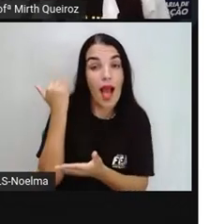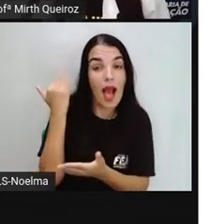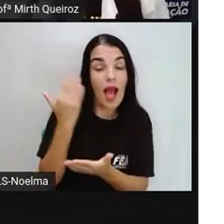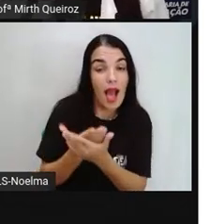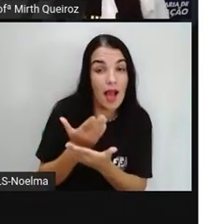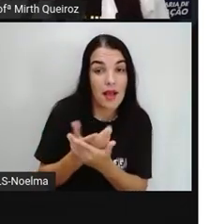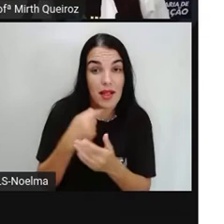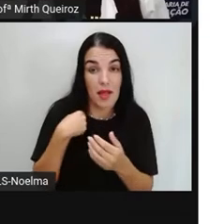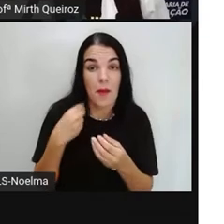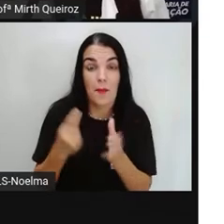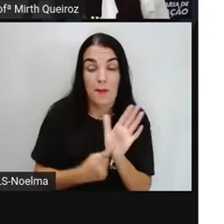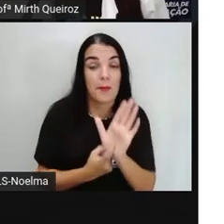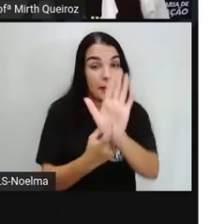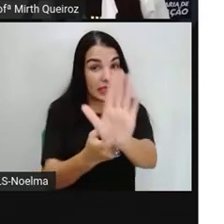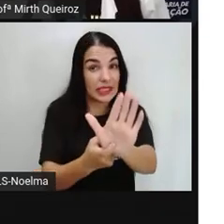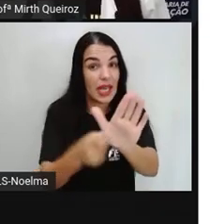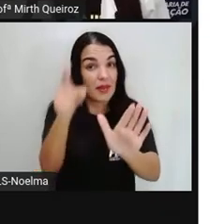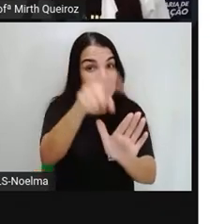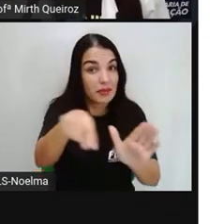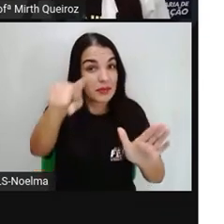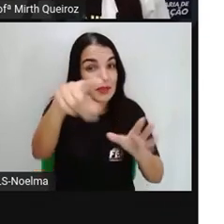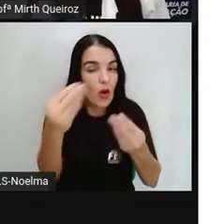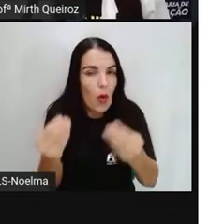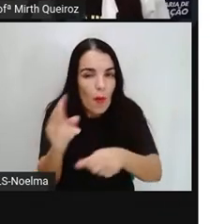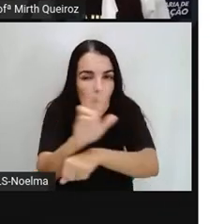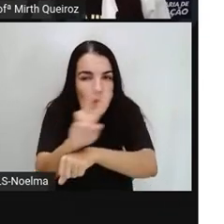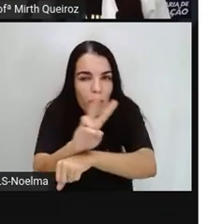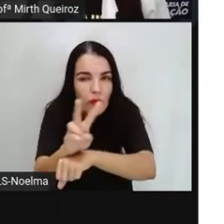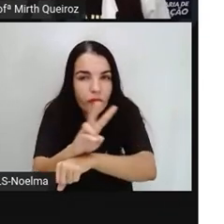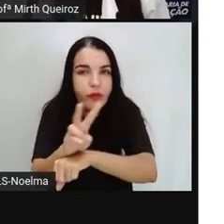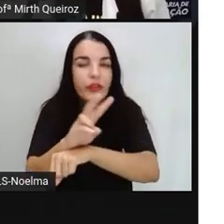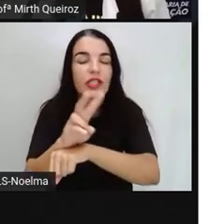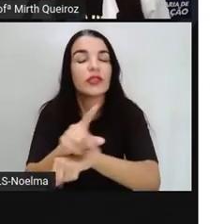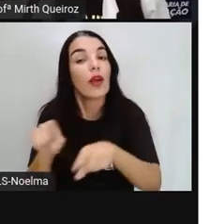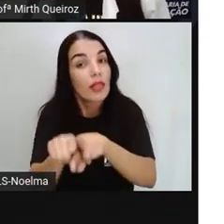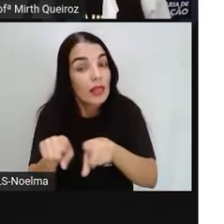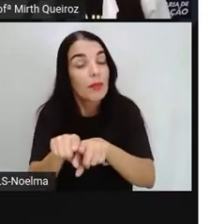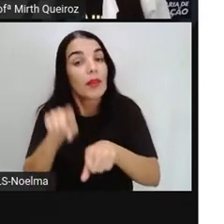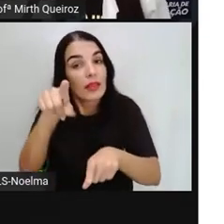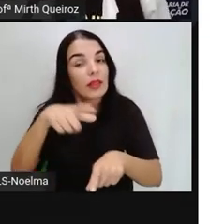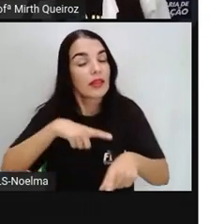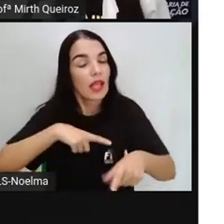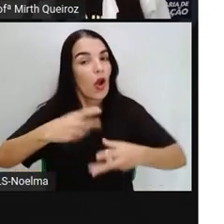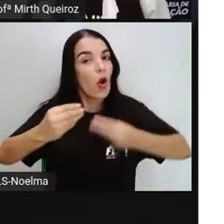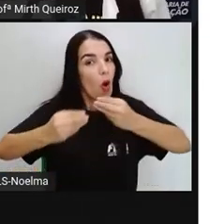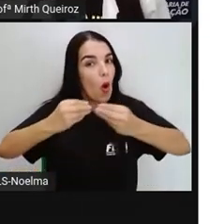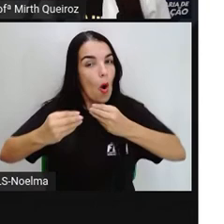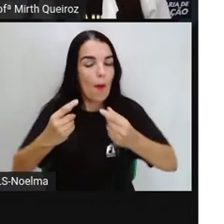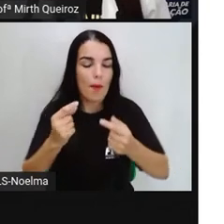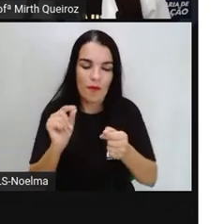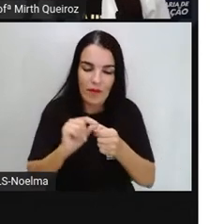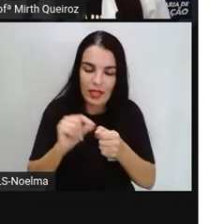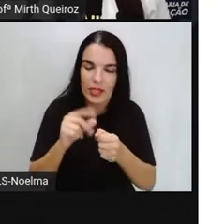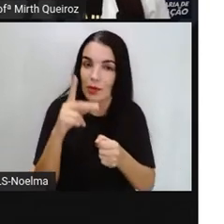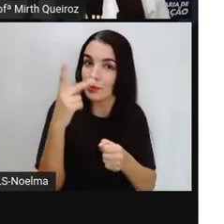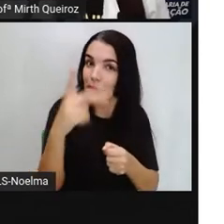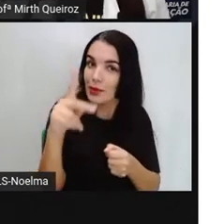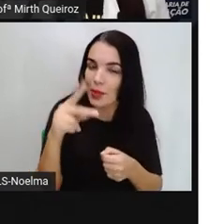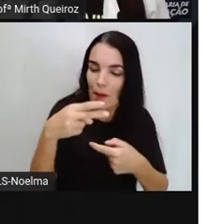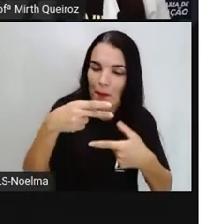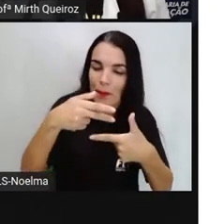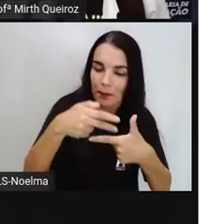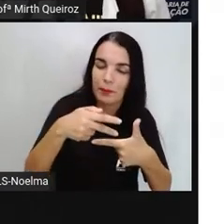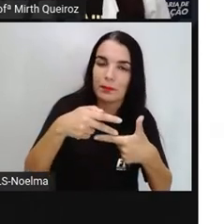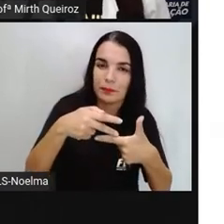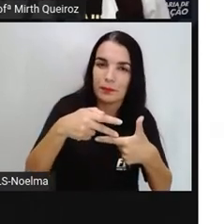passada, eu apresentei aí para vocês um vídeo, né? E nesse vídeo, vocês viram aí como fazer